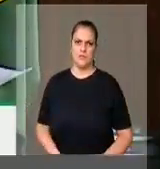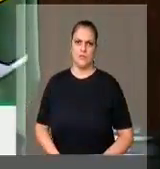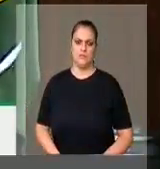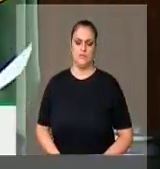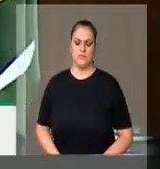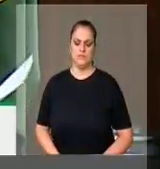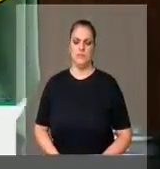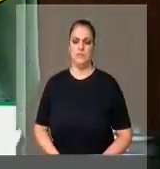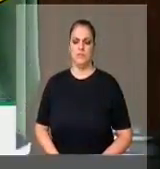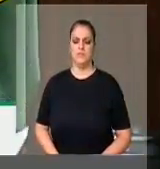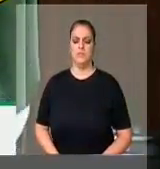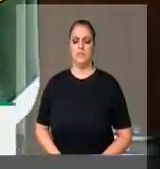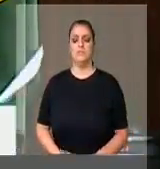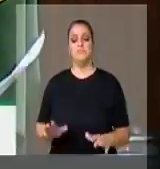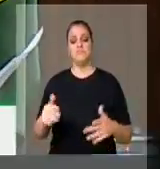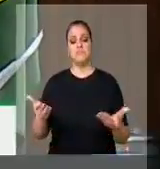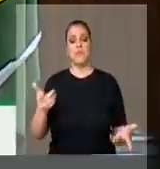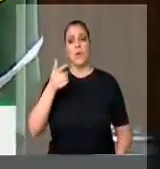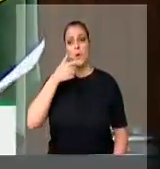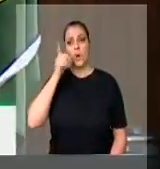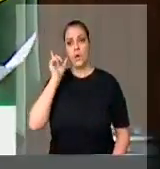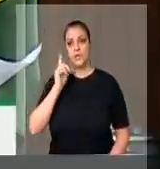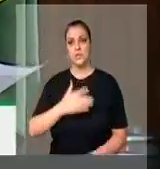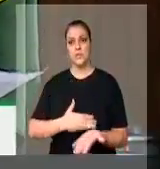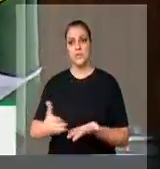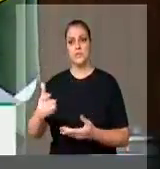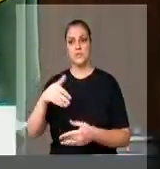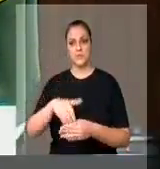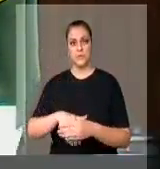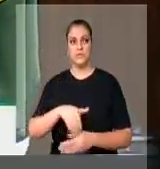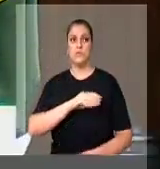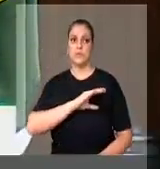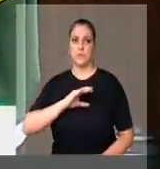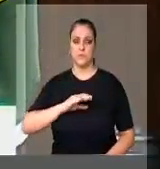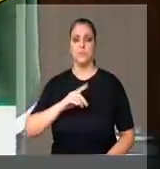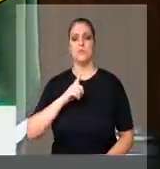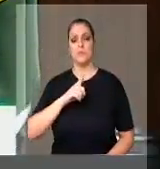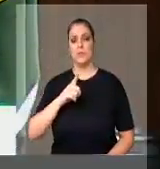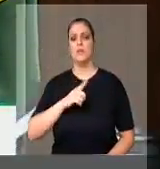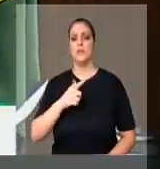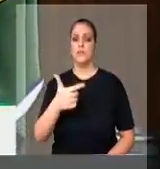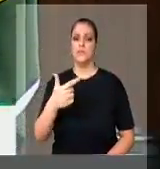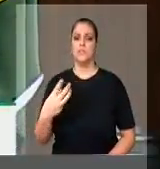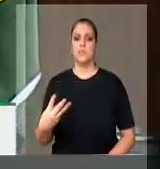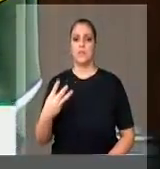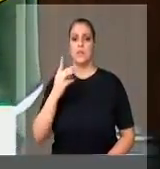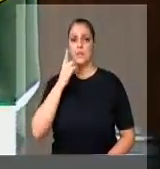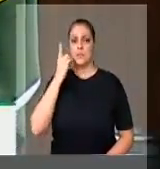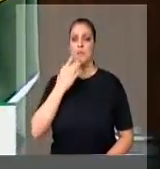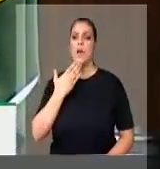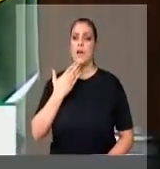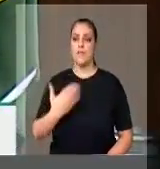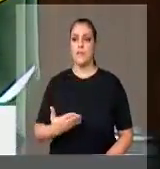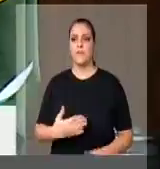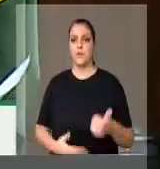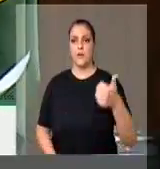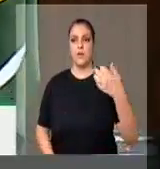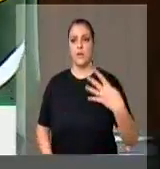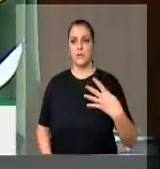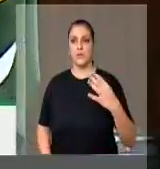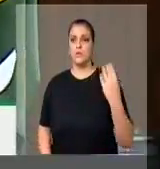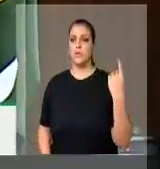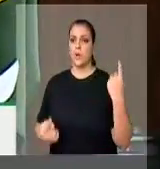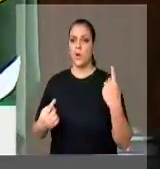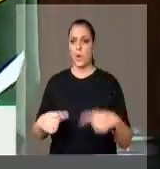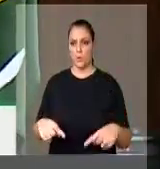Ontem, portanto, começou o processo de votação na comissão, foram 23 parlamentares a favor e 14 contra,